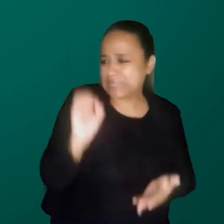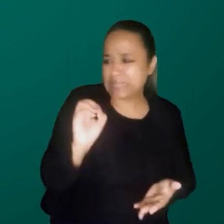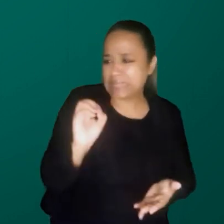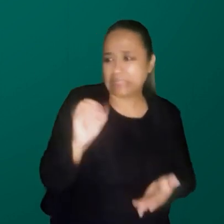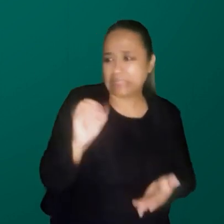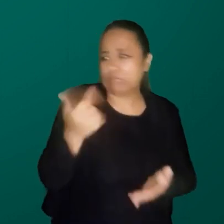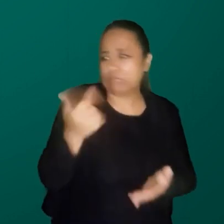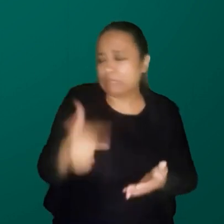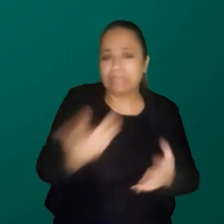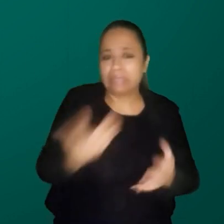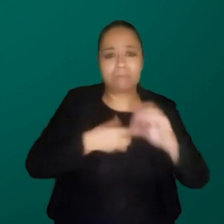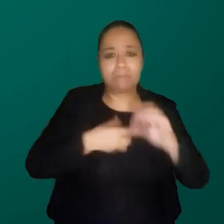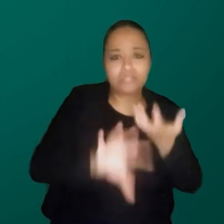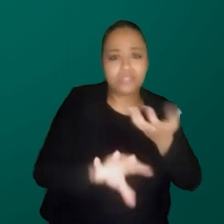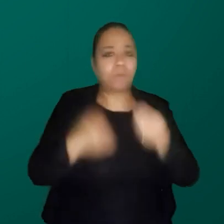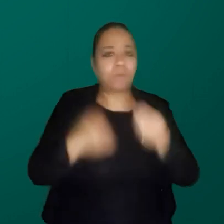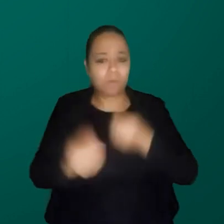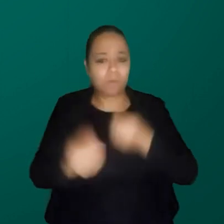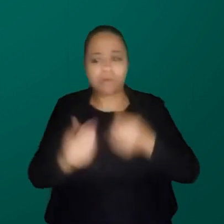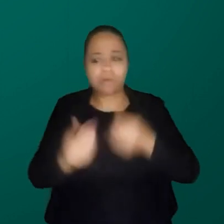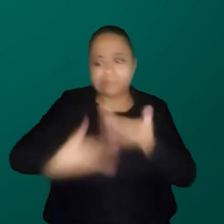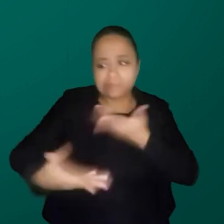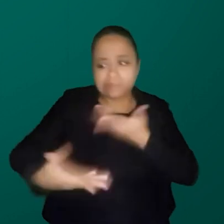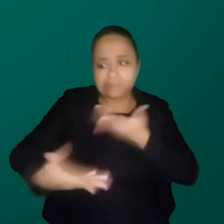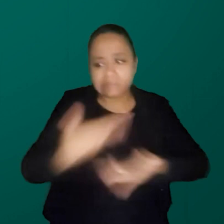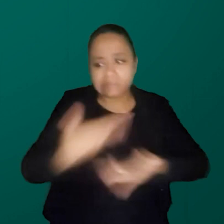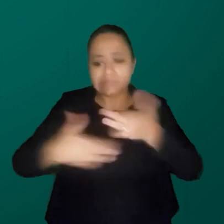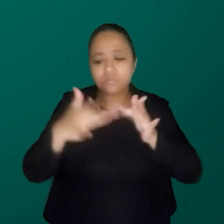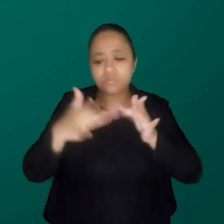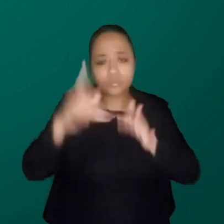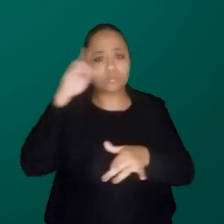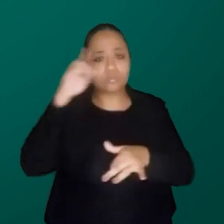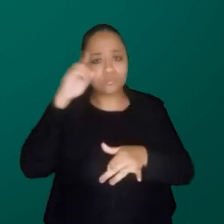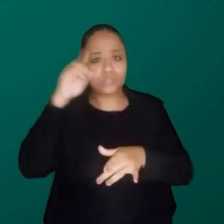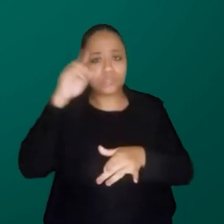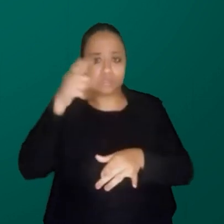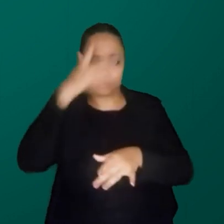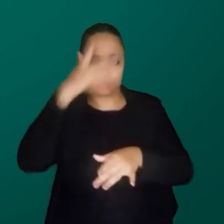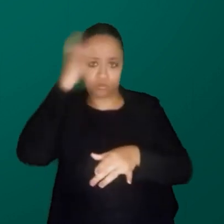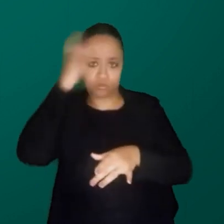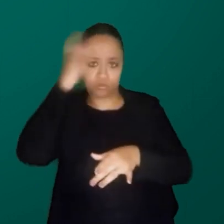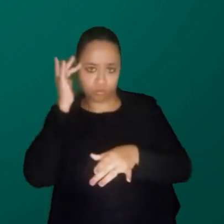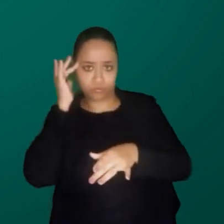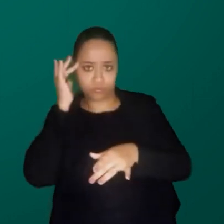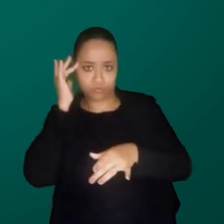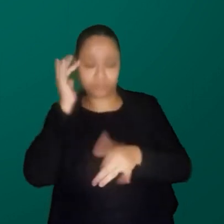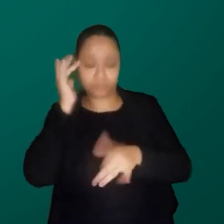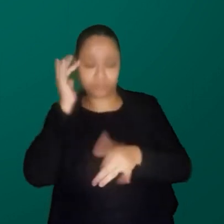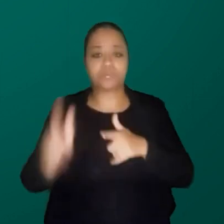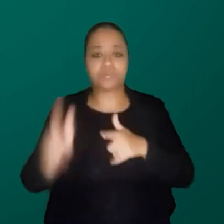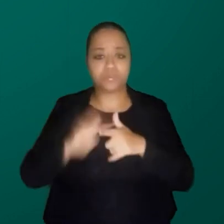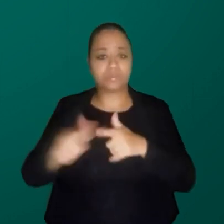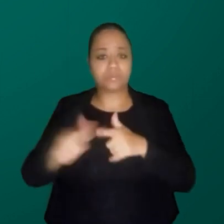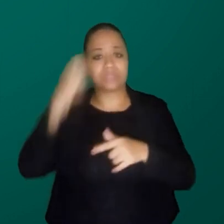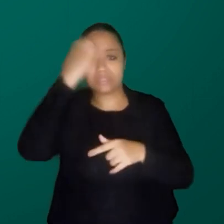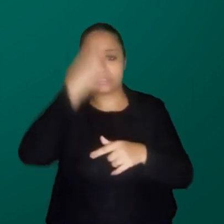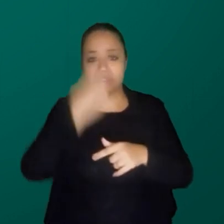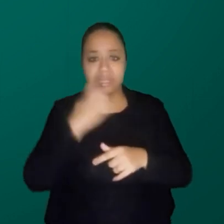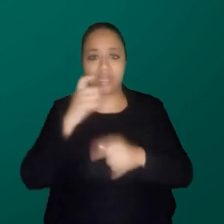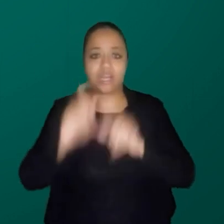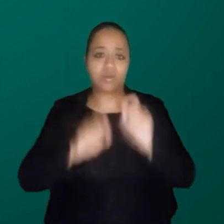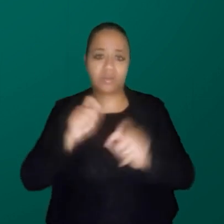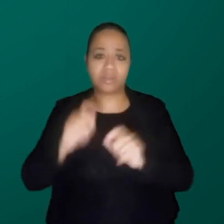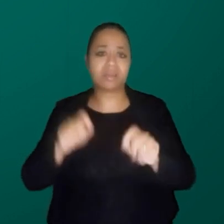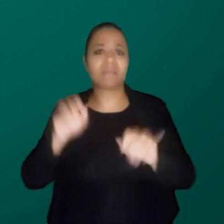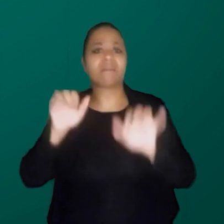imagino, porque eu convivo com essas pessoas cotidianamente. Então, assim, é um problema, gente. Você entendeu assim?